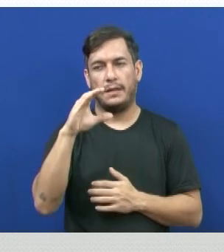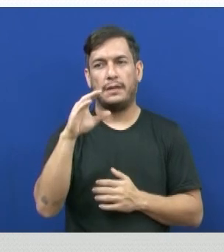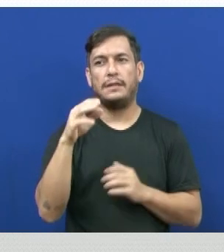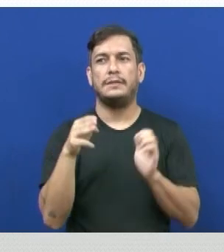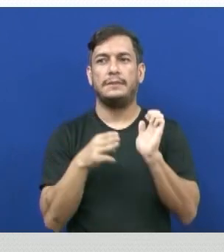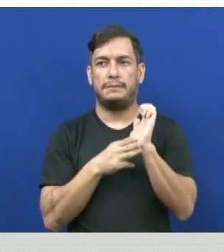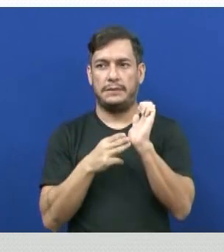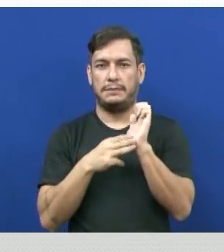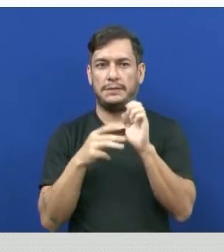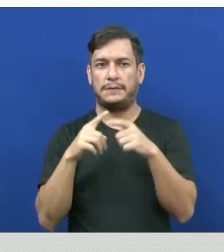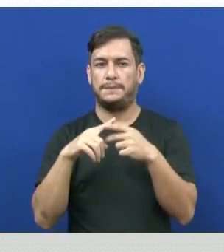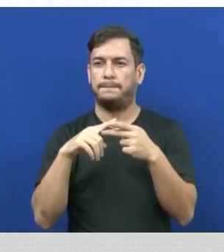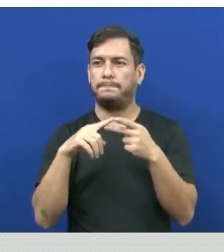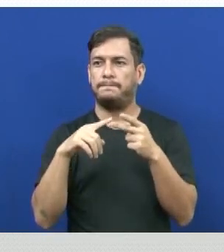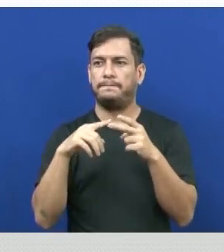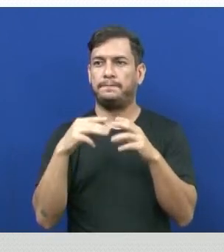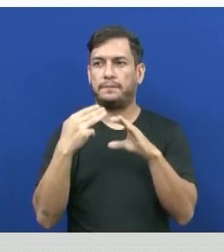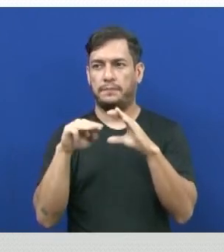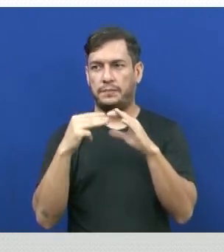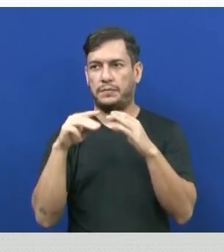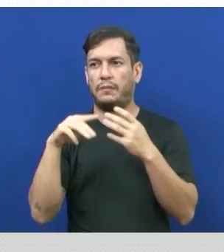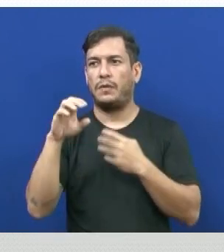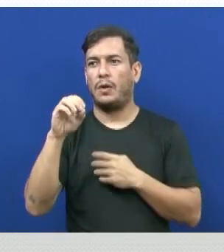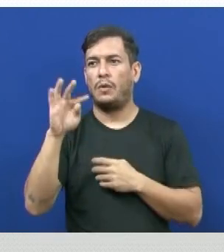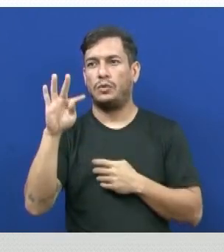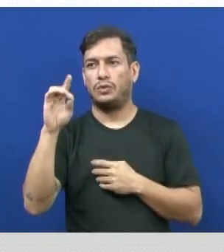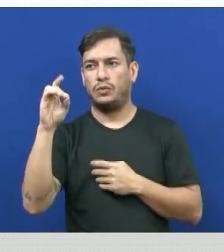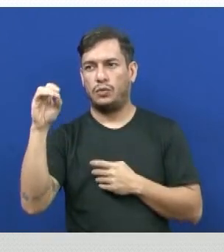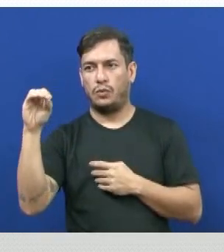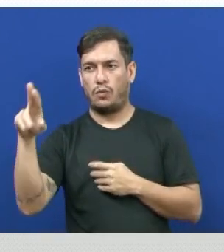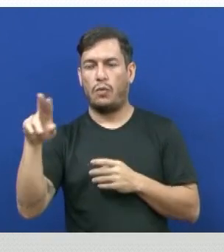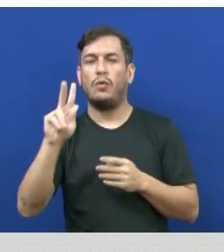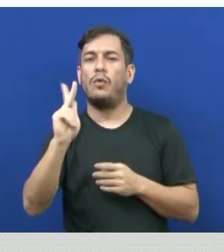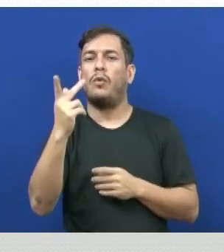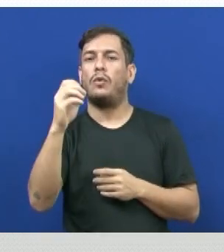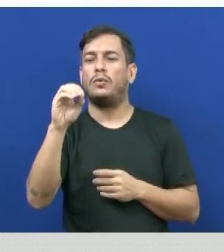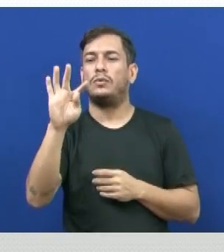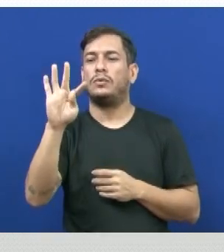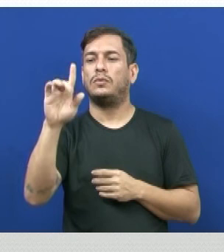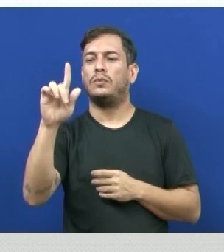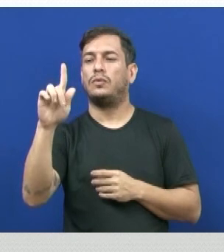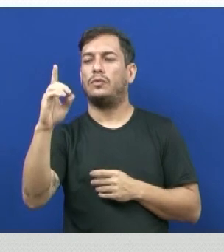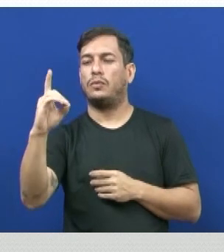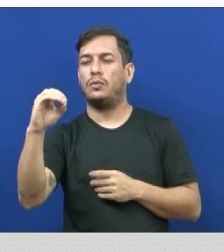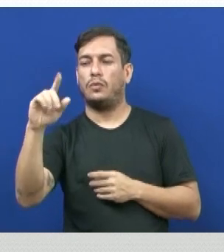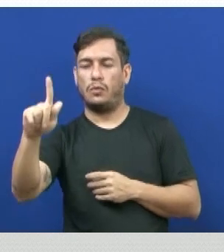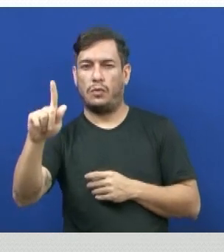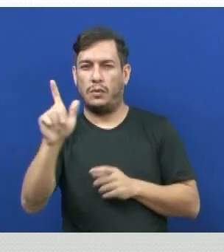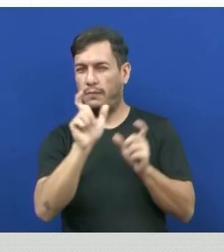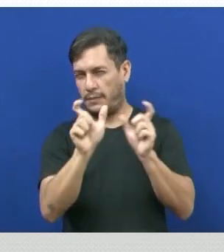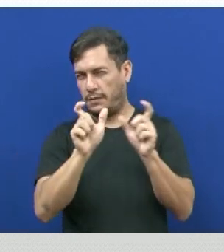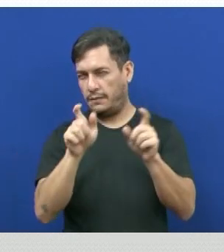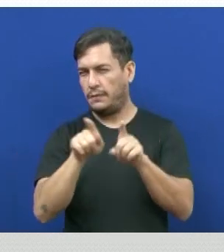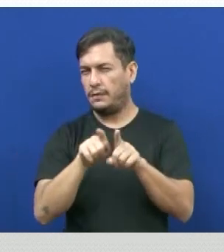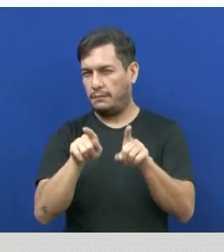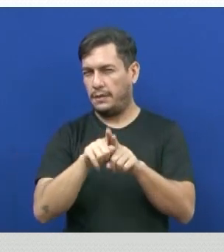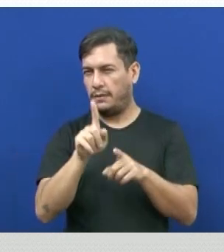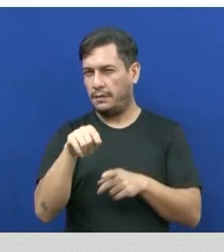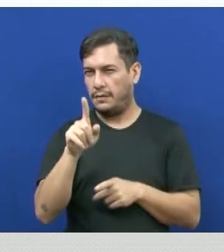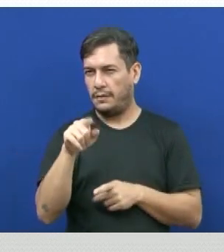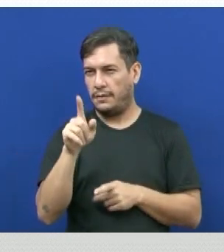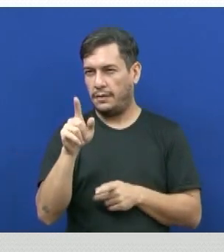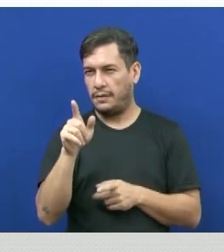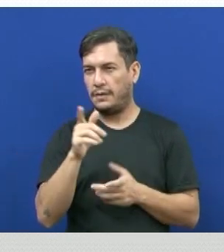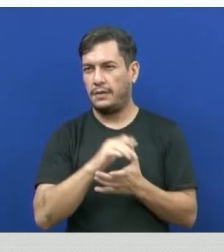C. Email, messenger, outdoor, hot dog. Será que alguma dessas são também? Será que